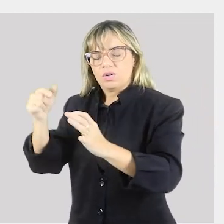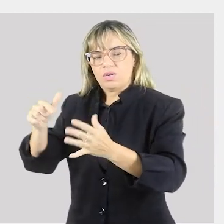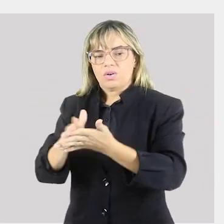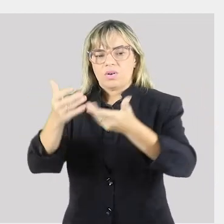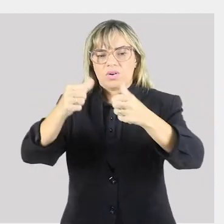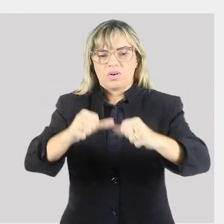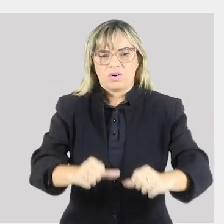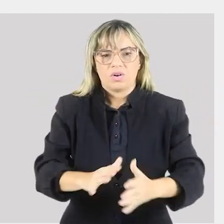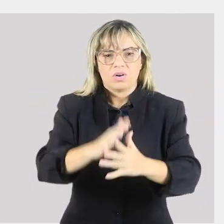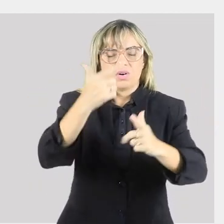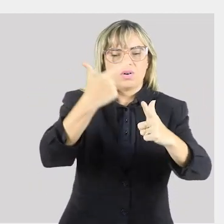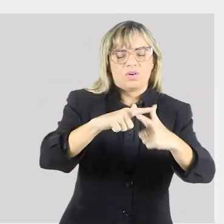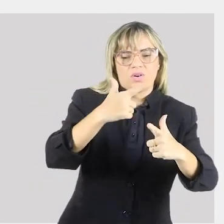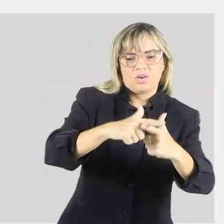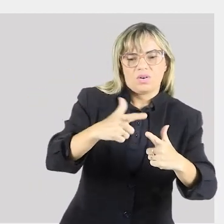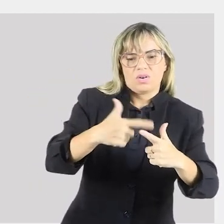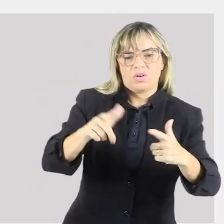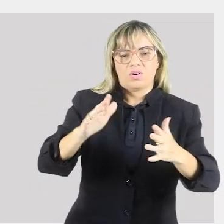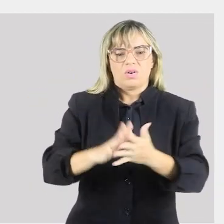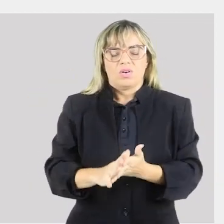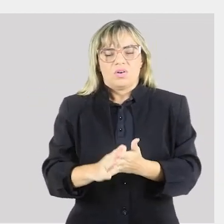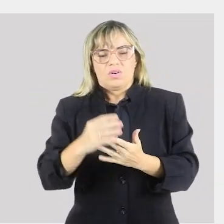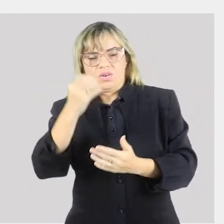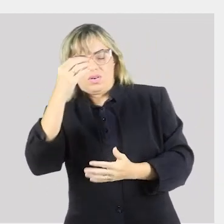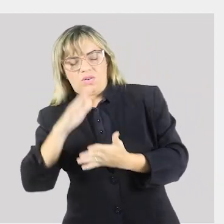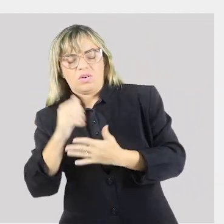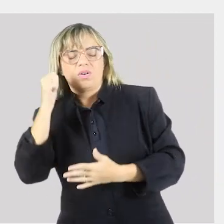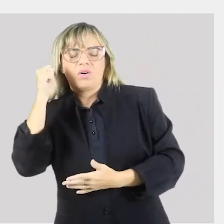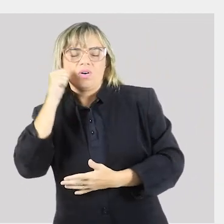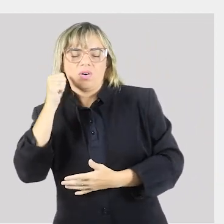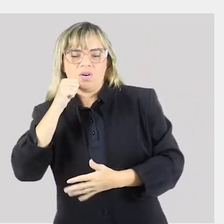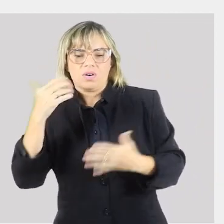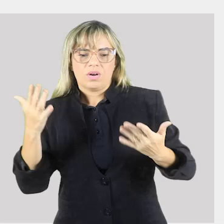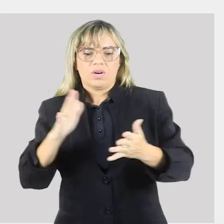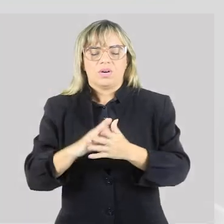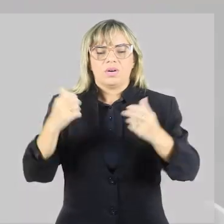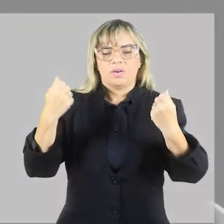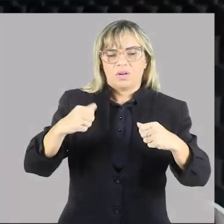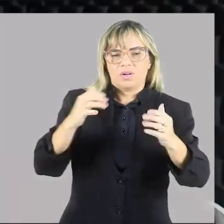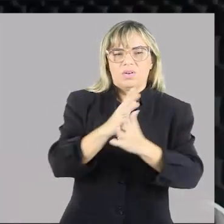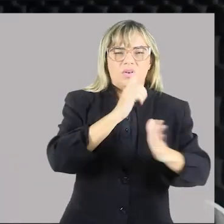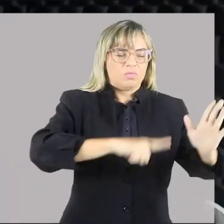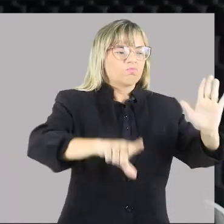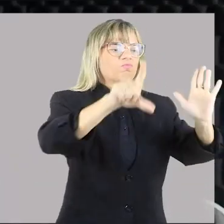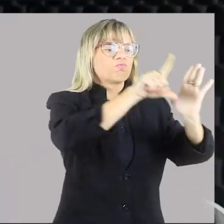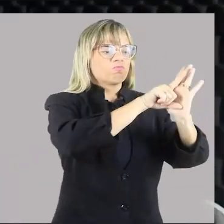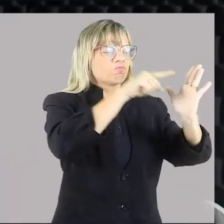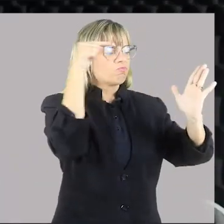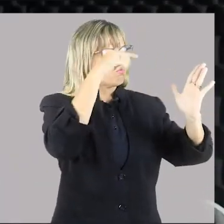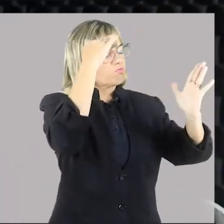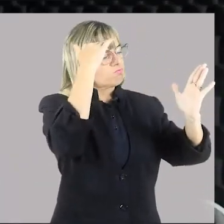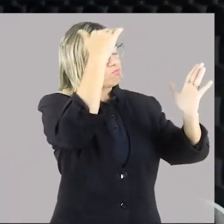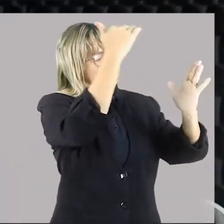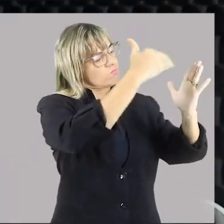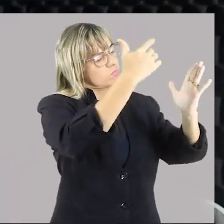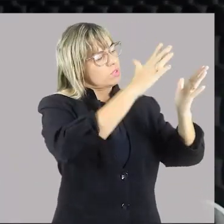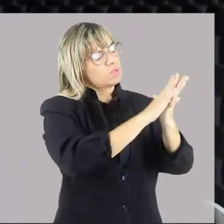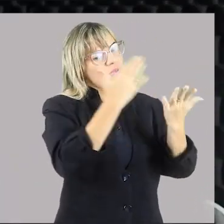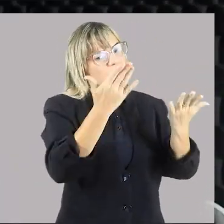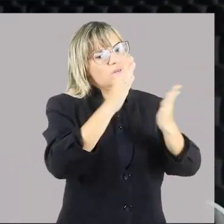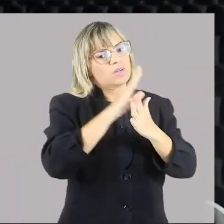das nossas mulheres, que necessitam de um rigor um pouco mais da lei, das pessoas, principalmente da prática do